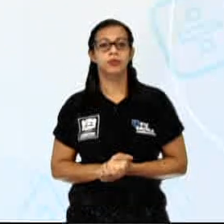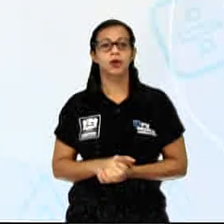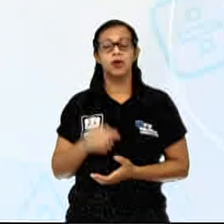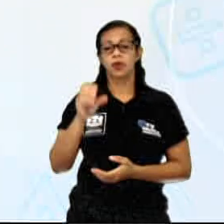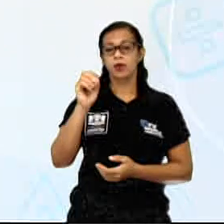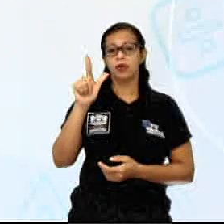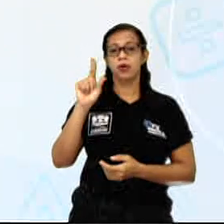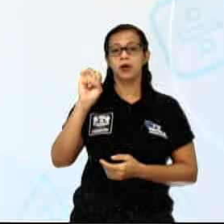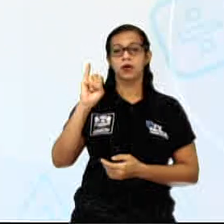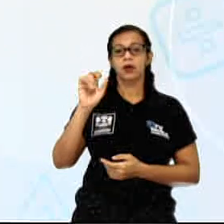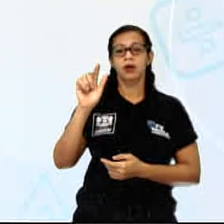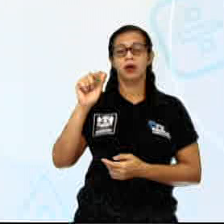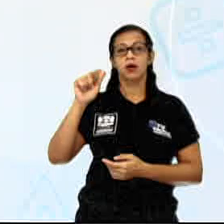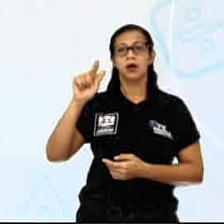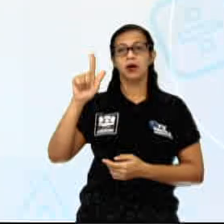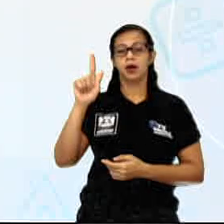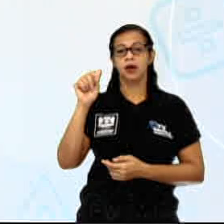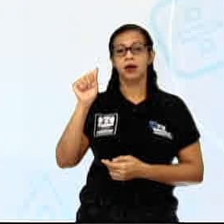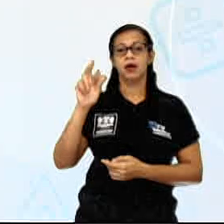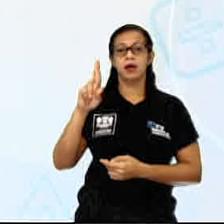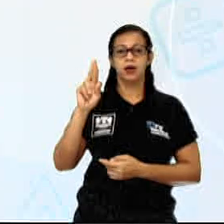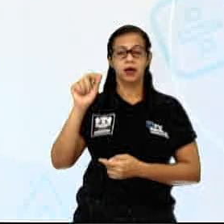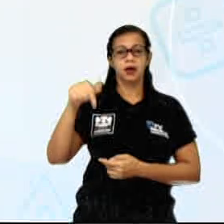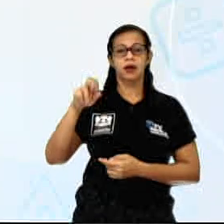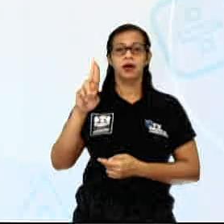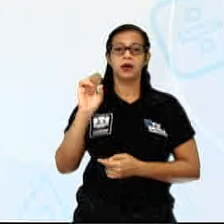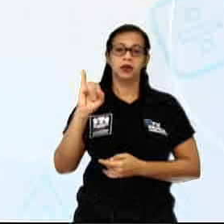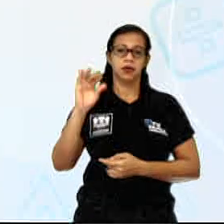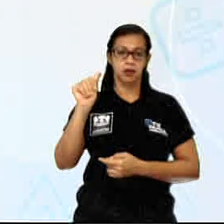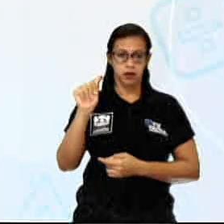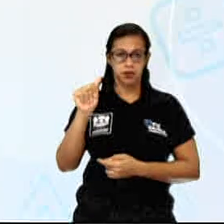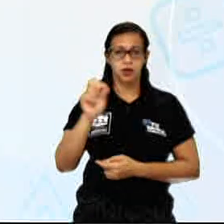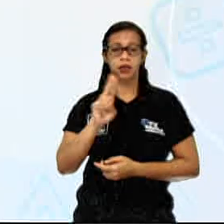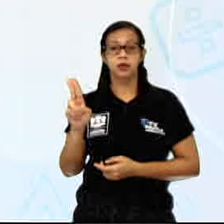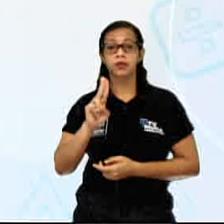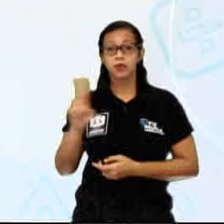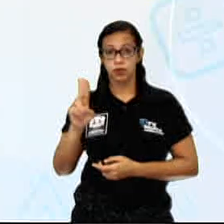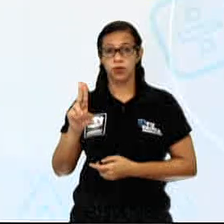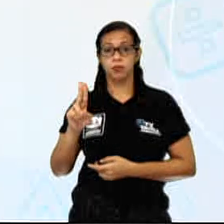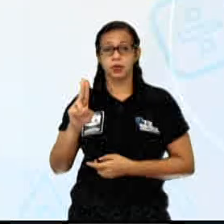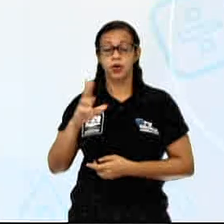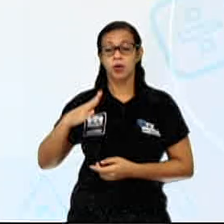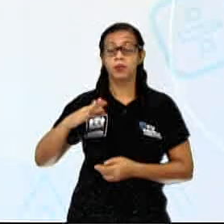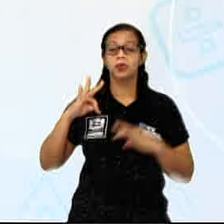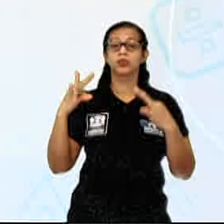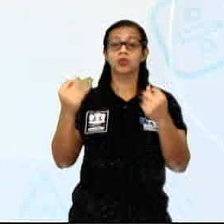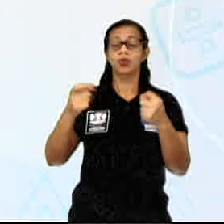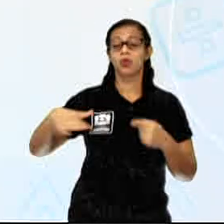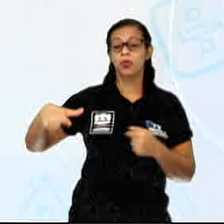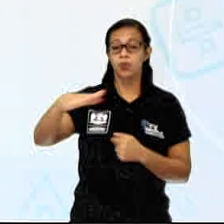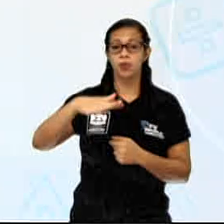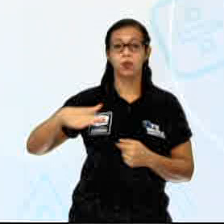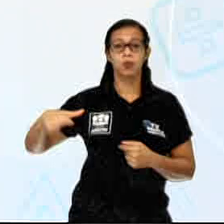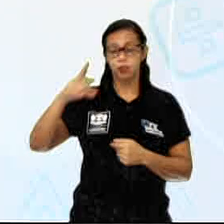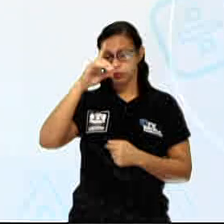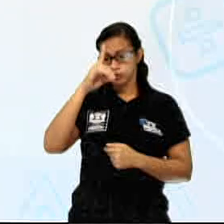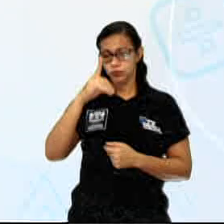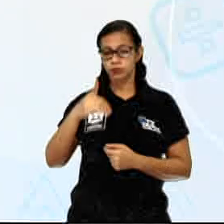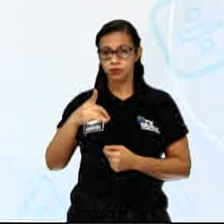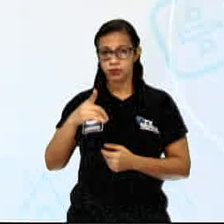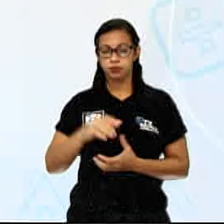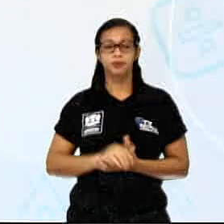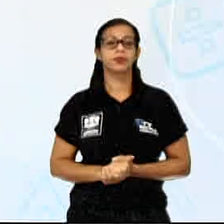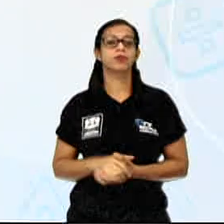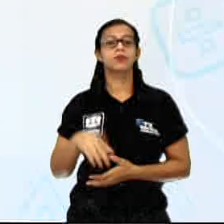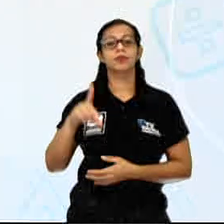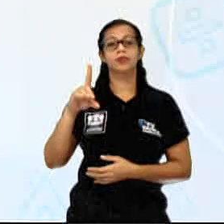ter sido um sistema político onde o poder era controlado por todos. Letra D. Campos Salles chama o sistema de